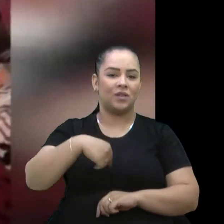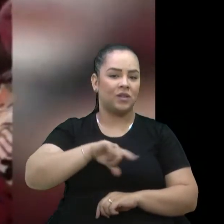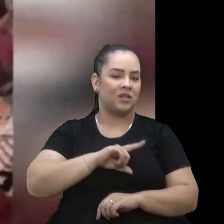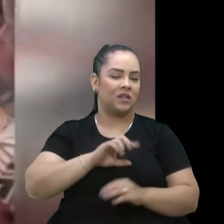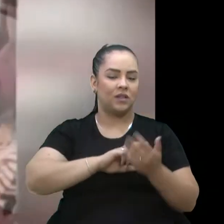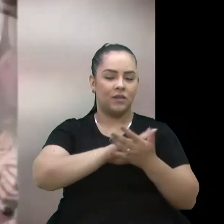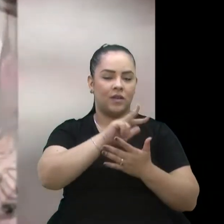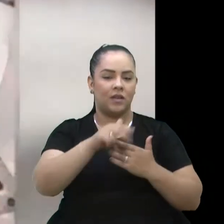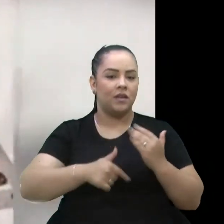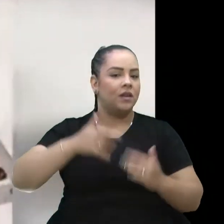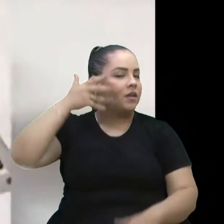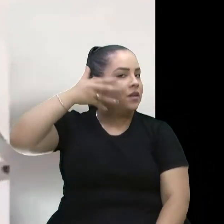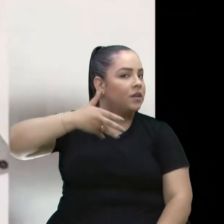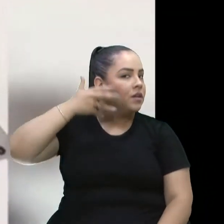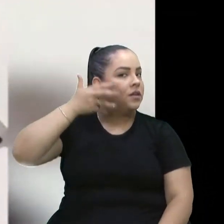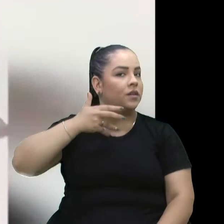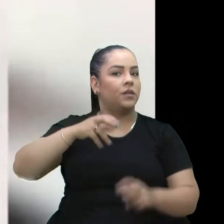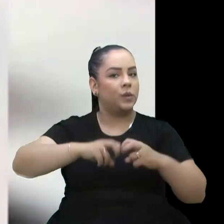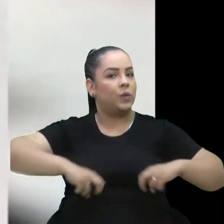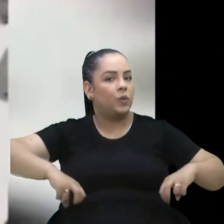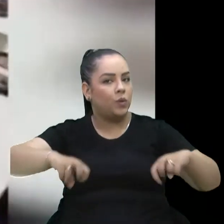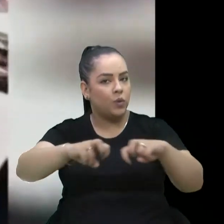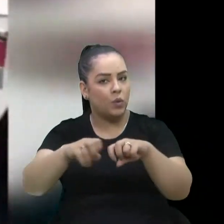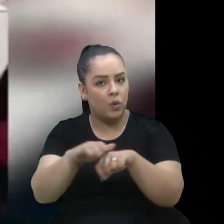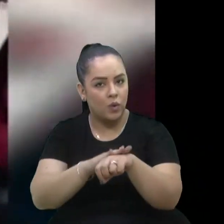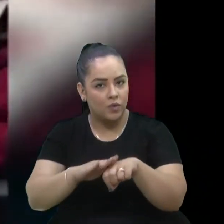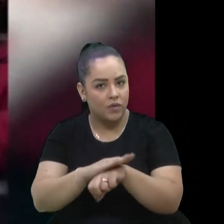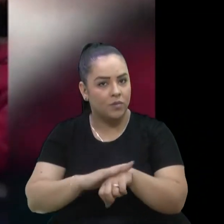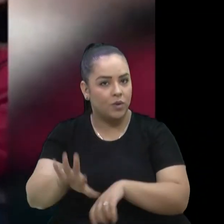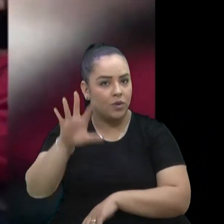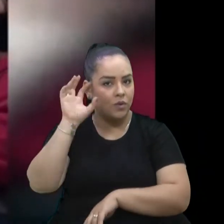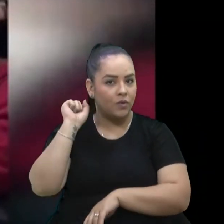rodas de conversa para ouvir a necessidade deles.